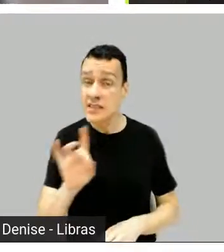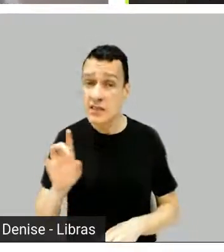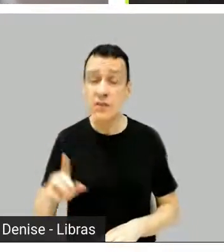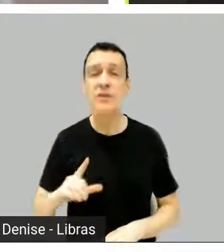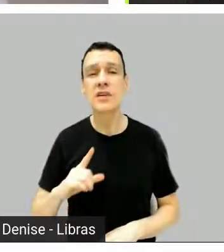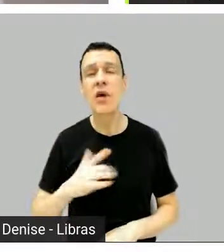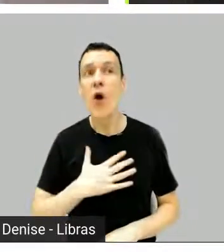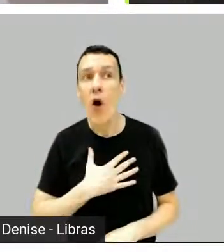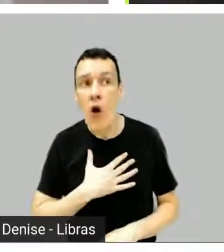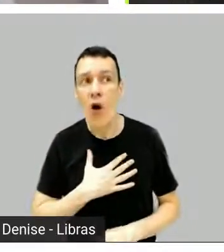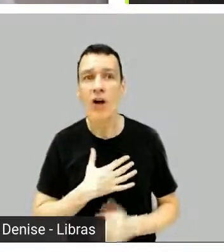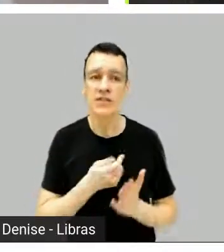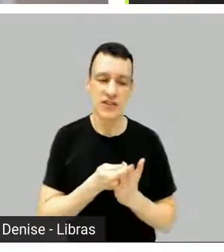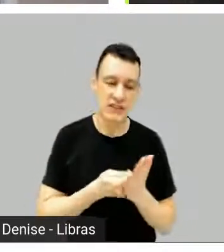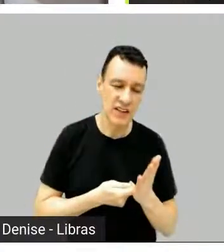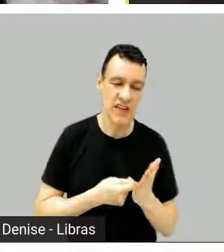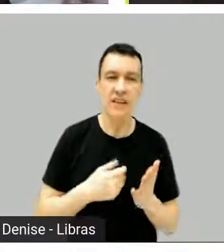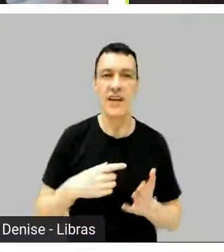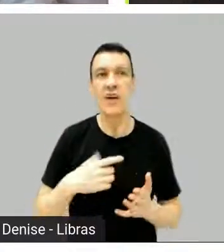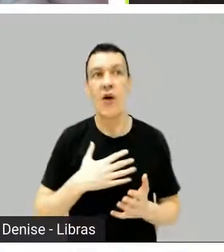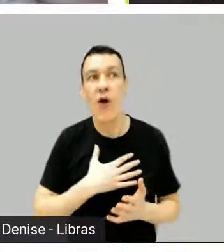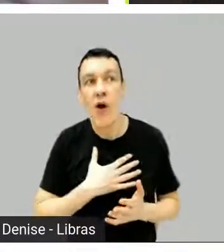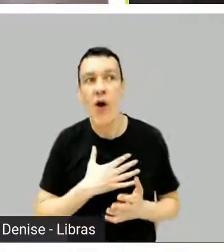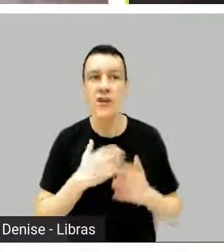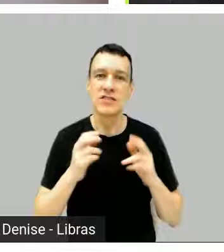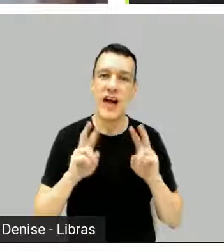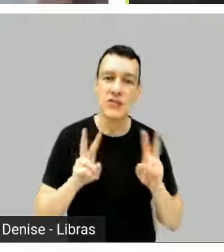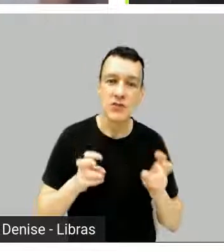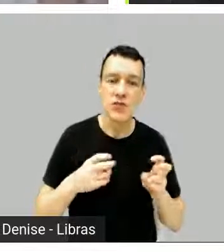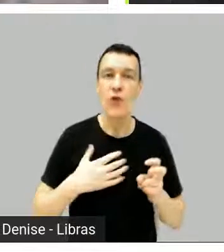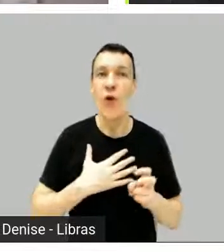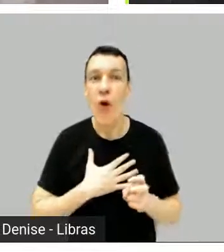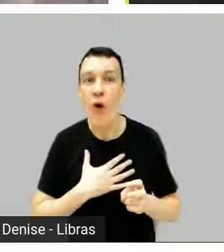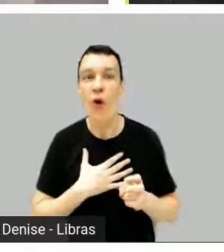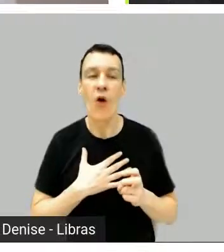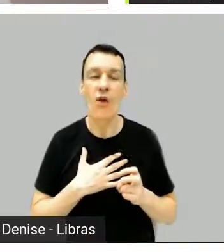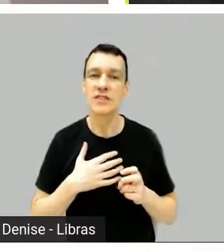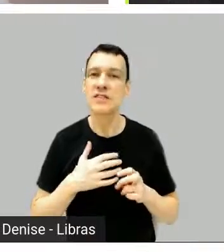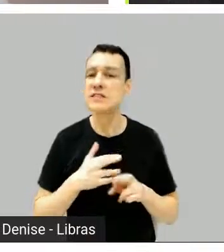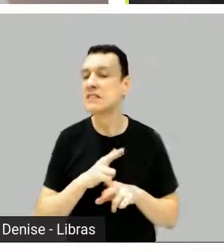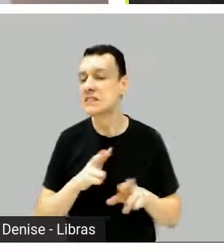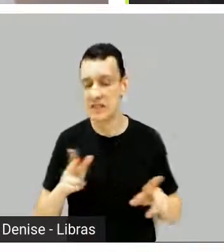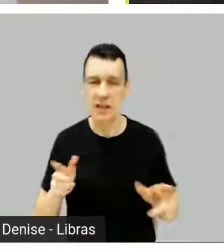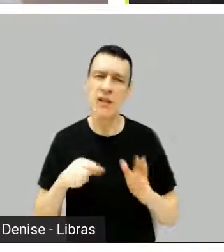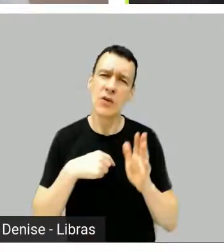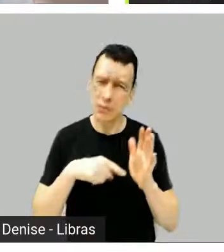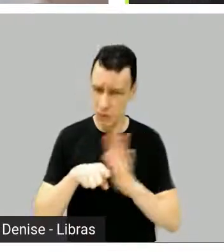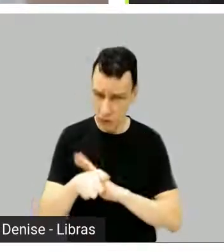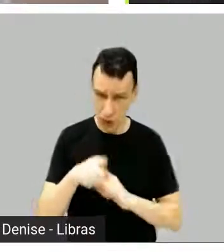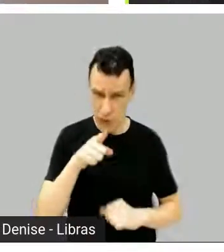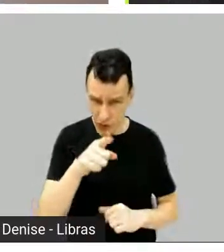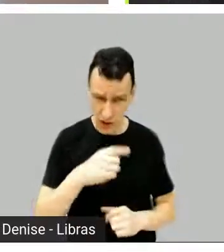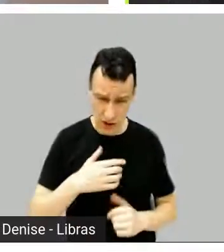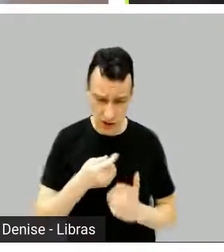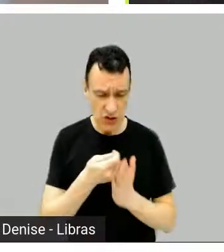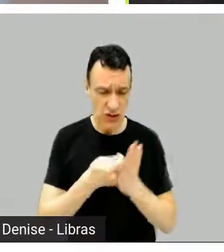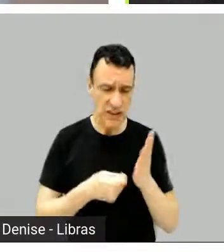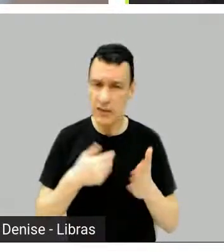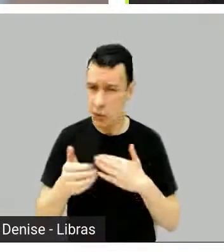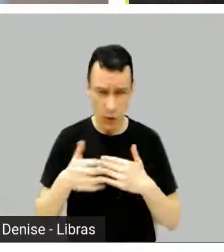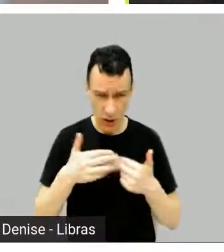pudesse escrever sobre qualquer coisa, em qualquer formato. Bom, apesar de eu